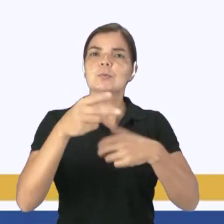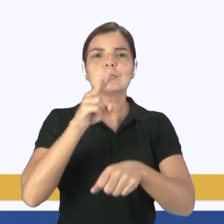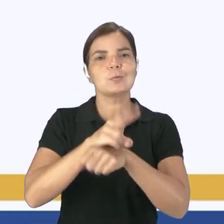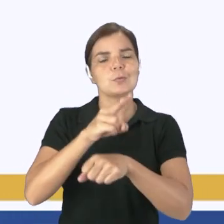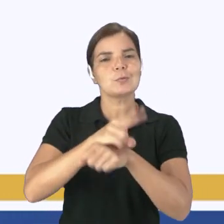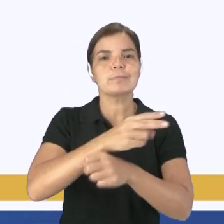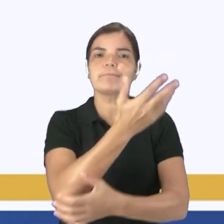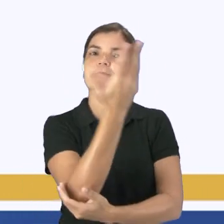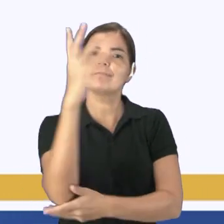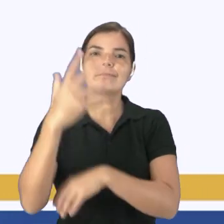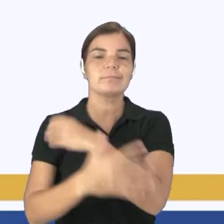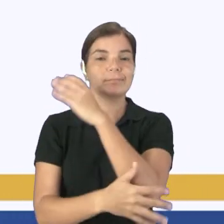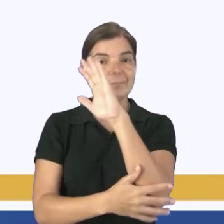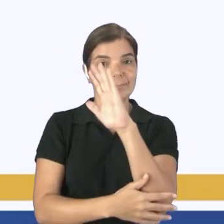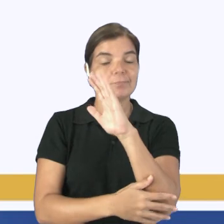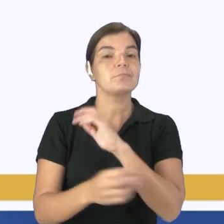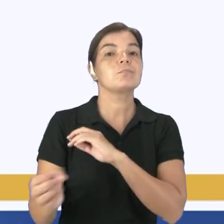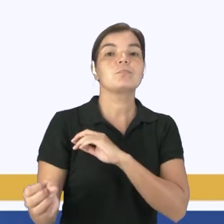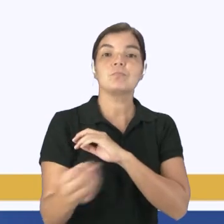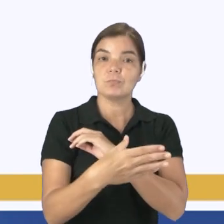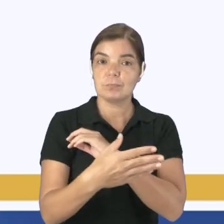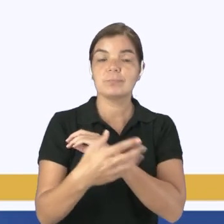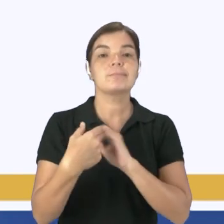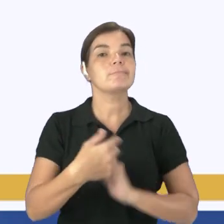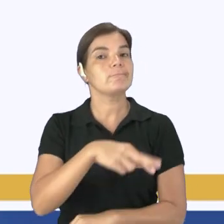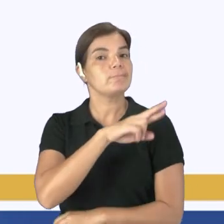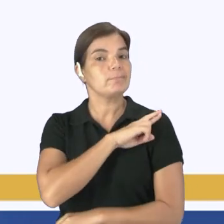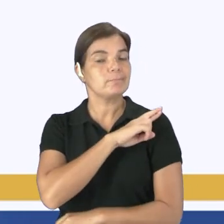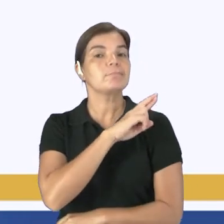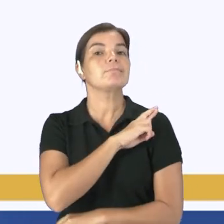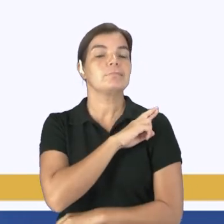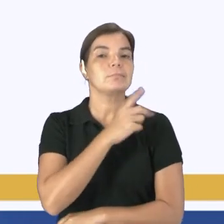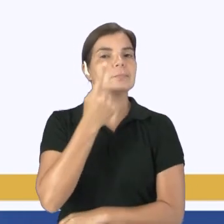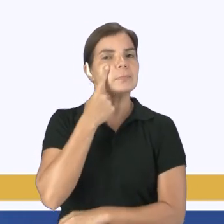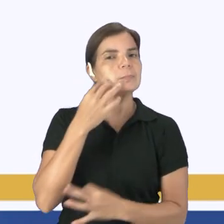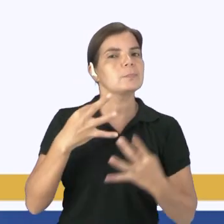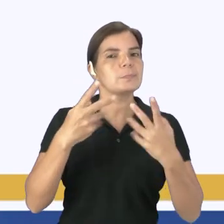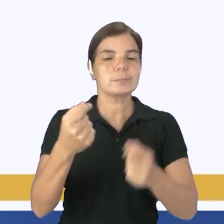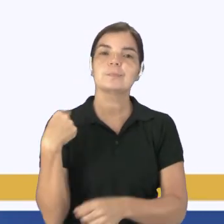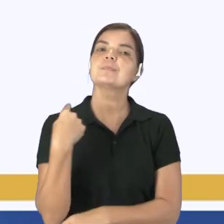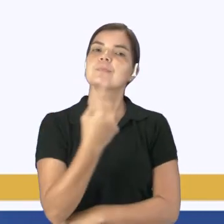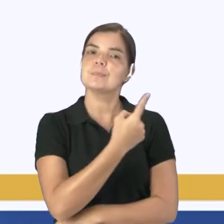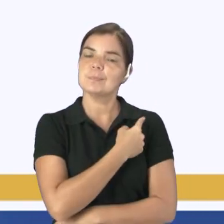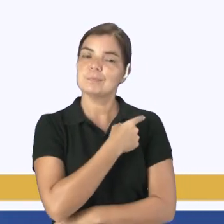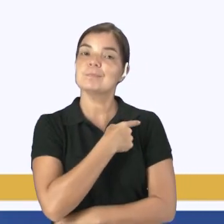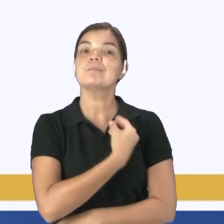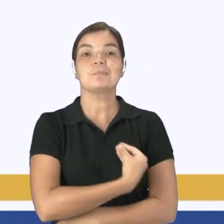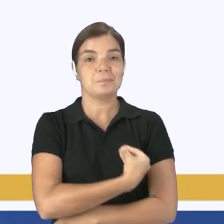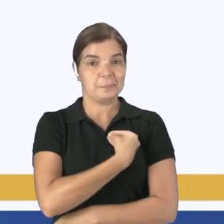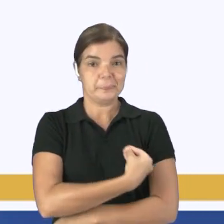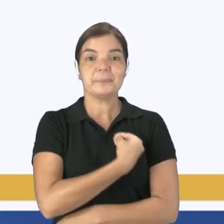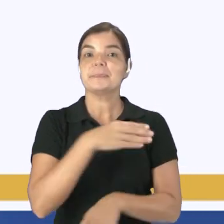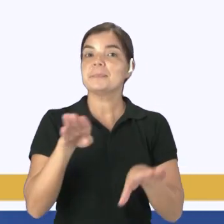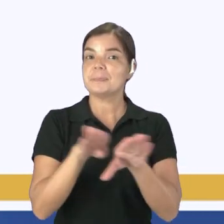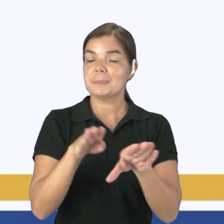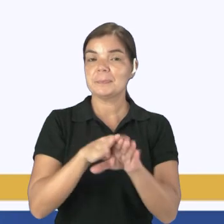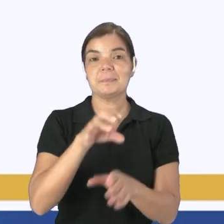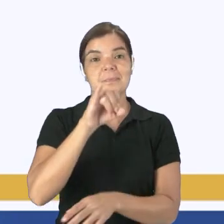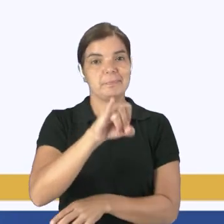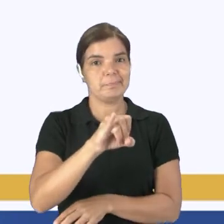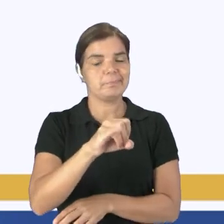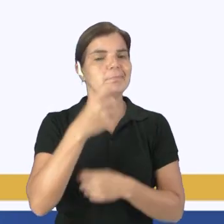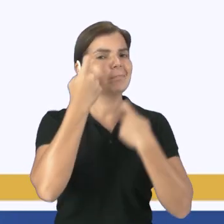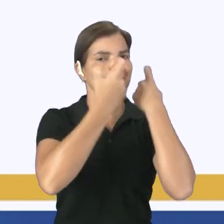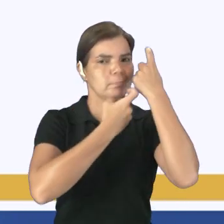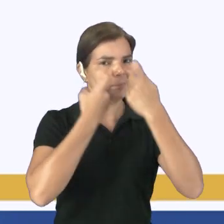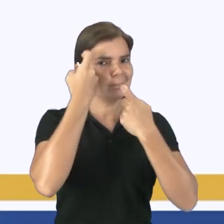Seria uma renovação, então, do compromisso mundial, tendo em vista que todos nós estamos inseridos no meio, que se a gente não tiver toda uma preocupação, não